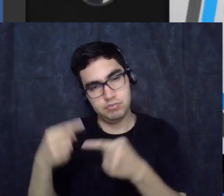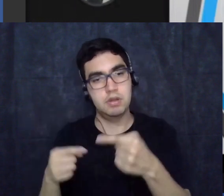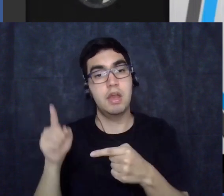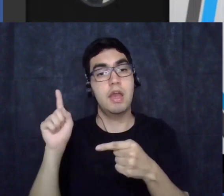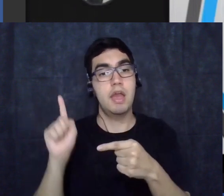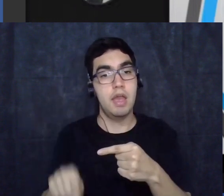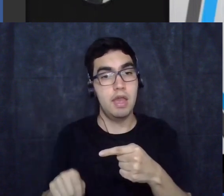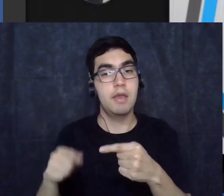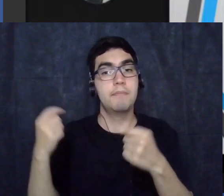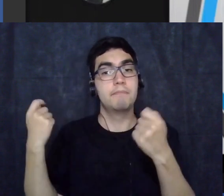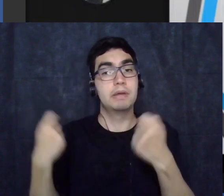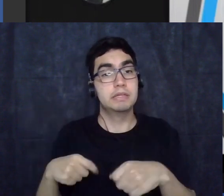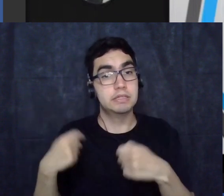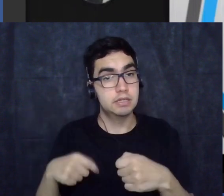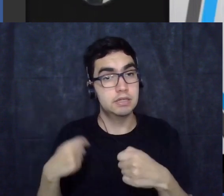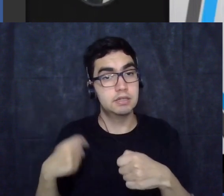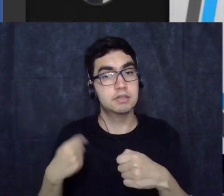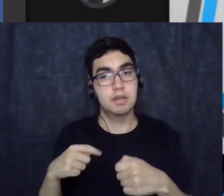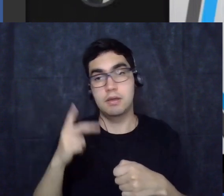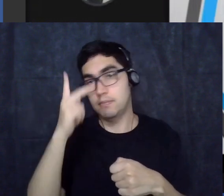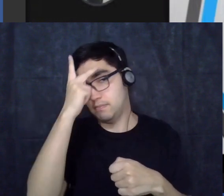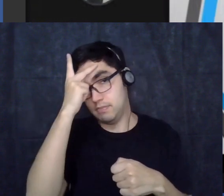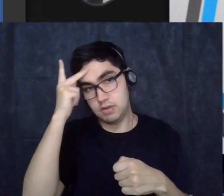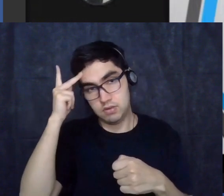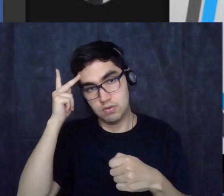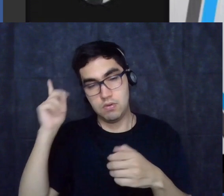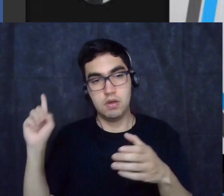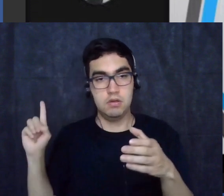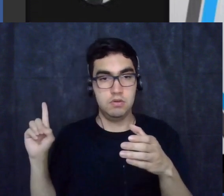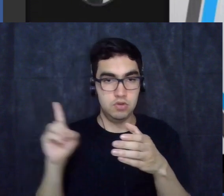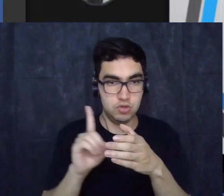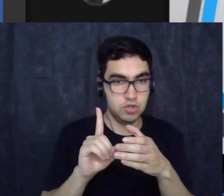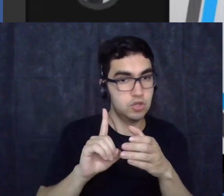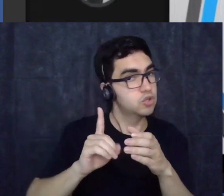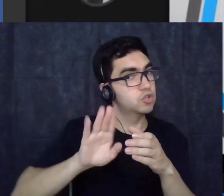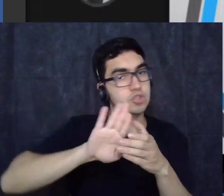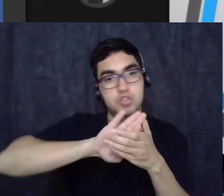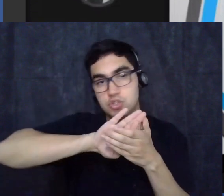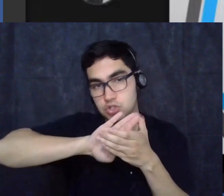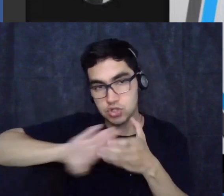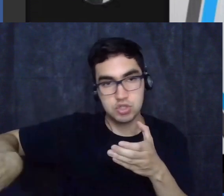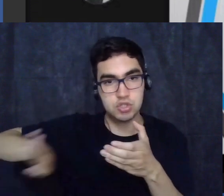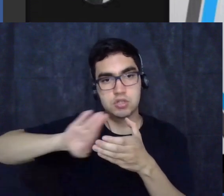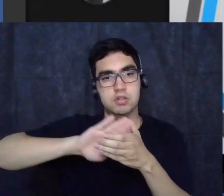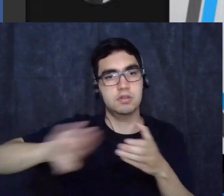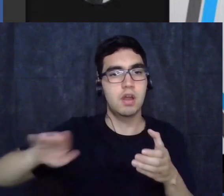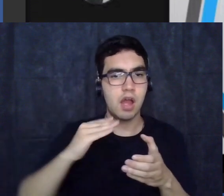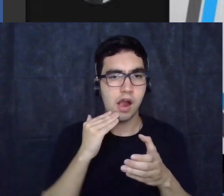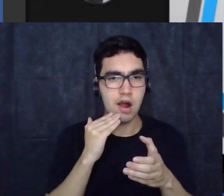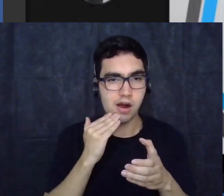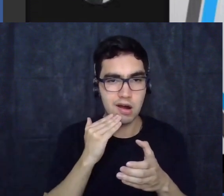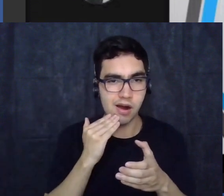eliminar as linhagens dos degenerados